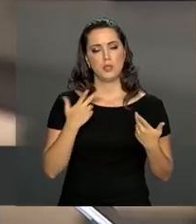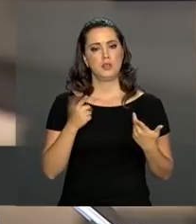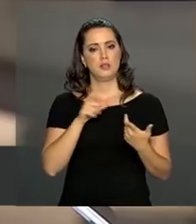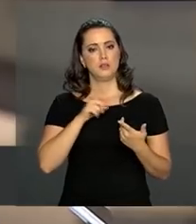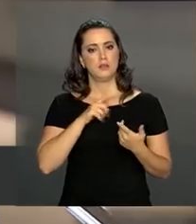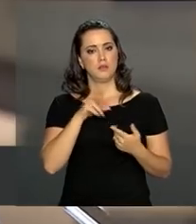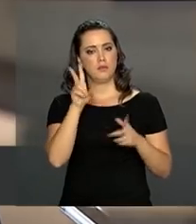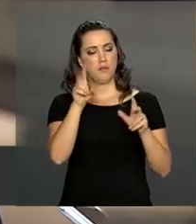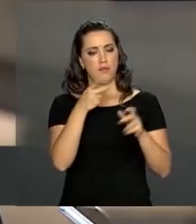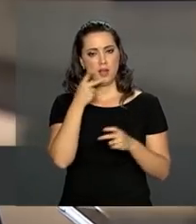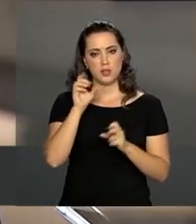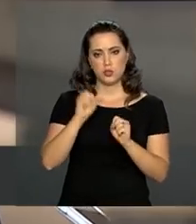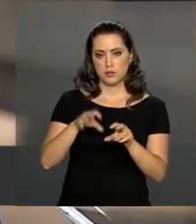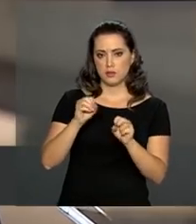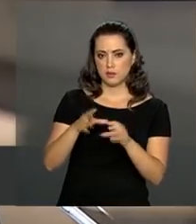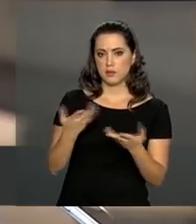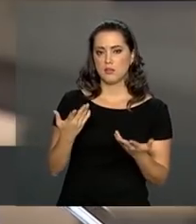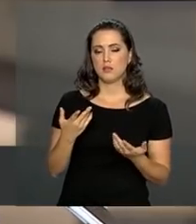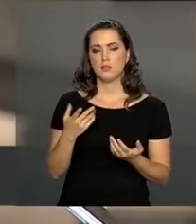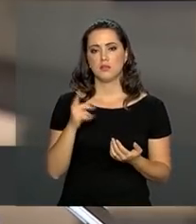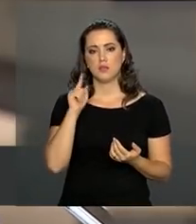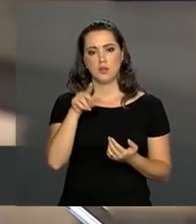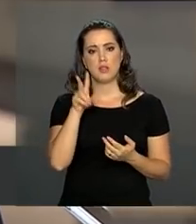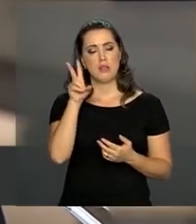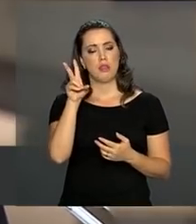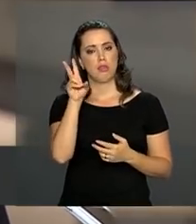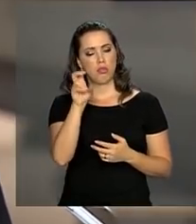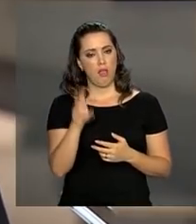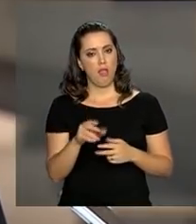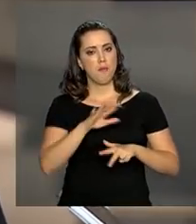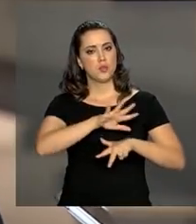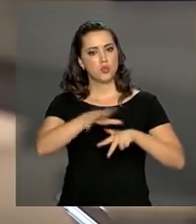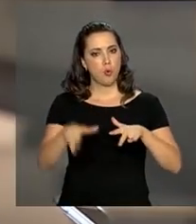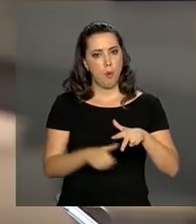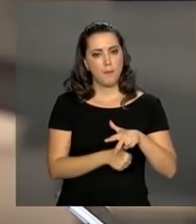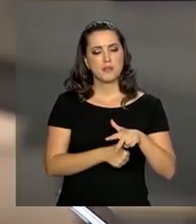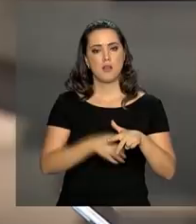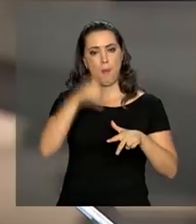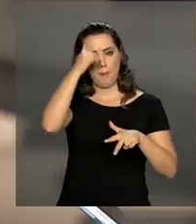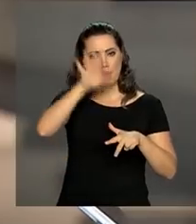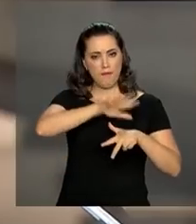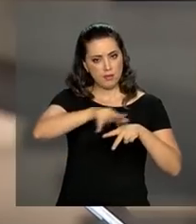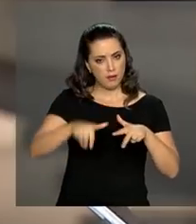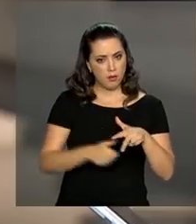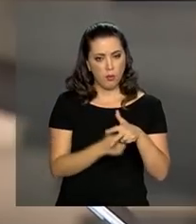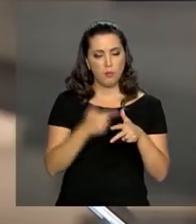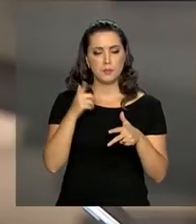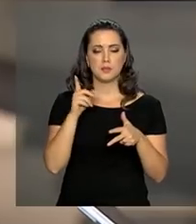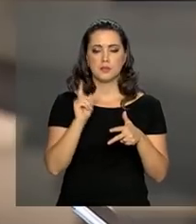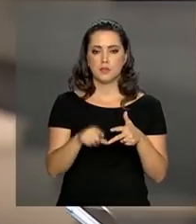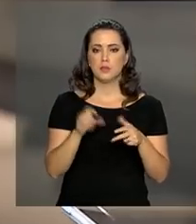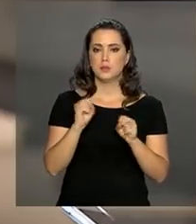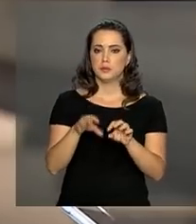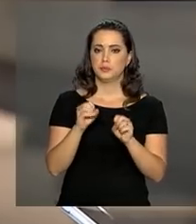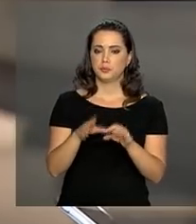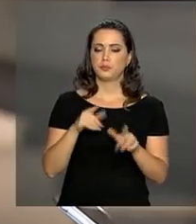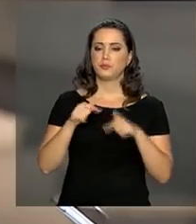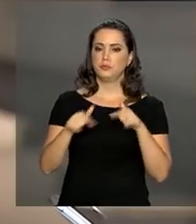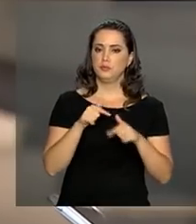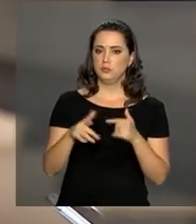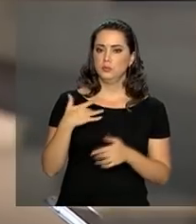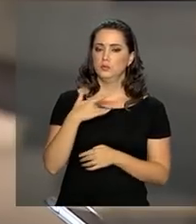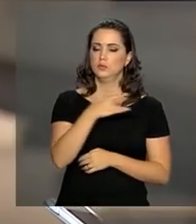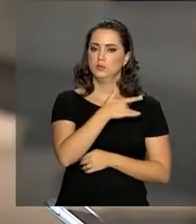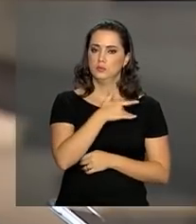que trate educação, temas de corrupção, temas de combate à corrupção, educação, trabalho,